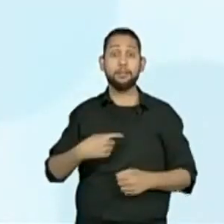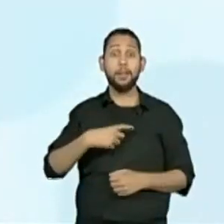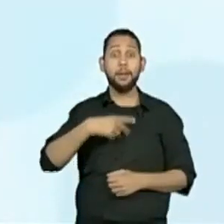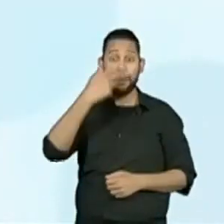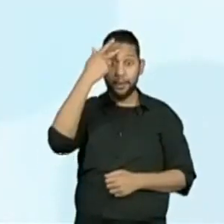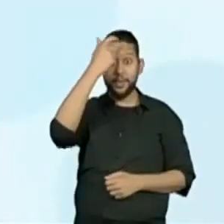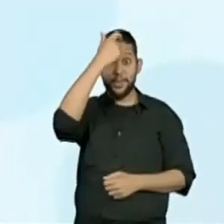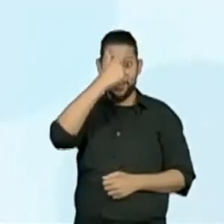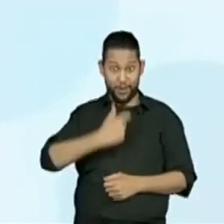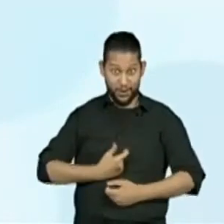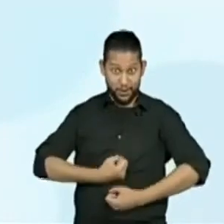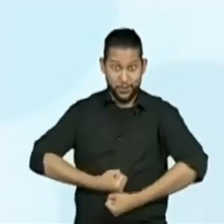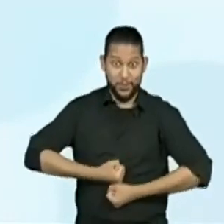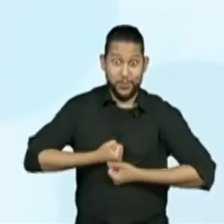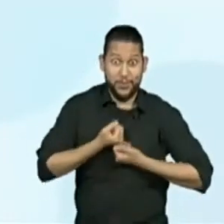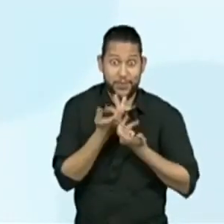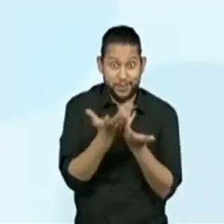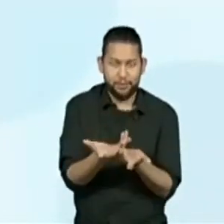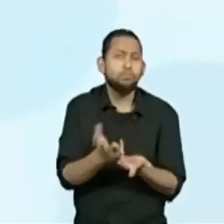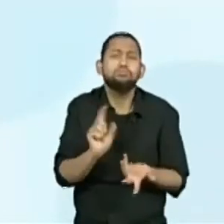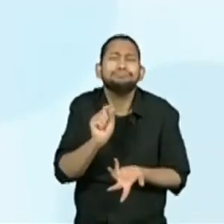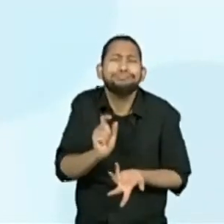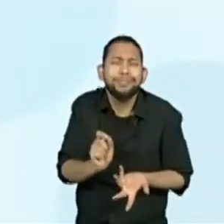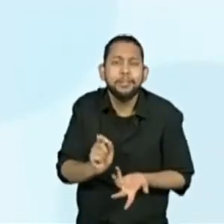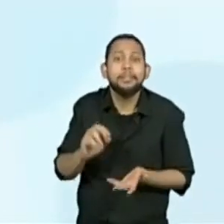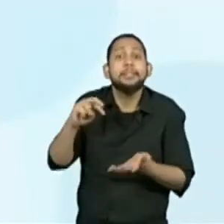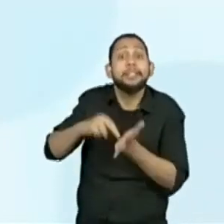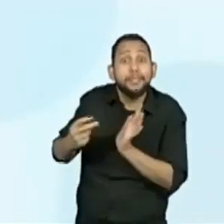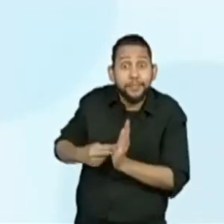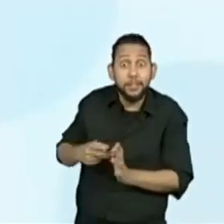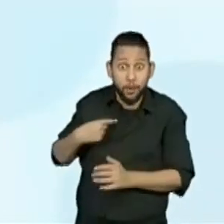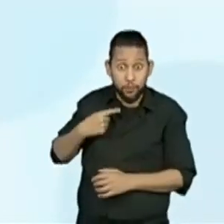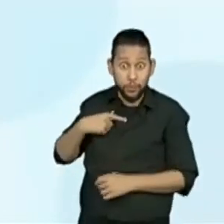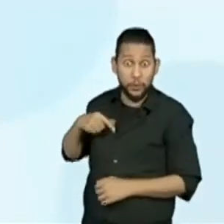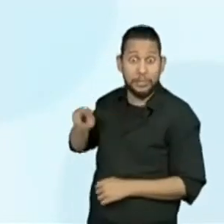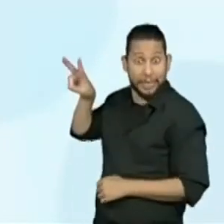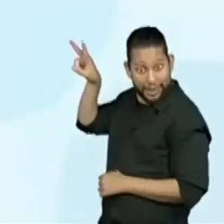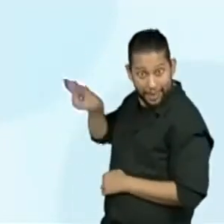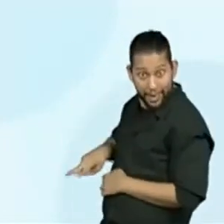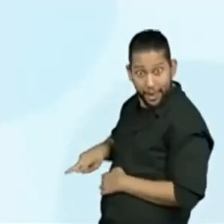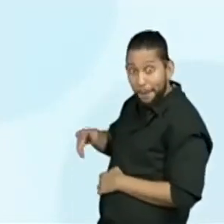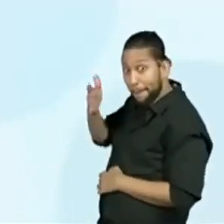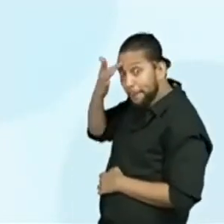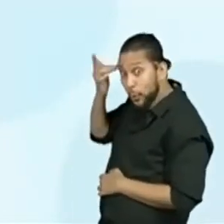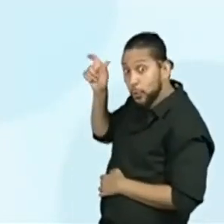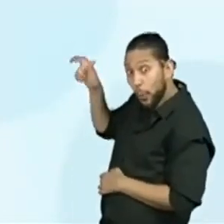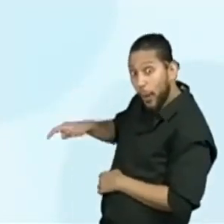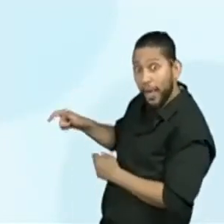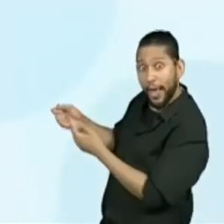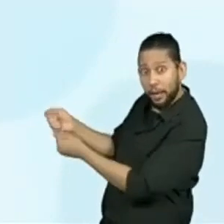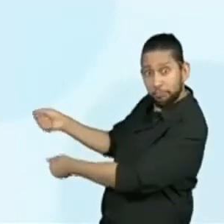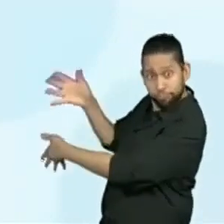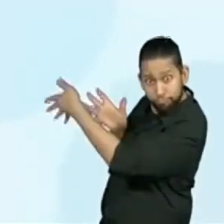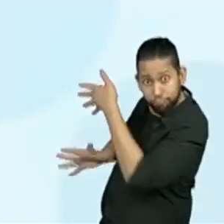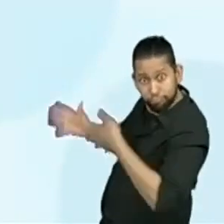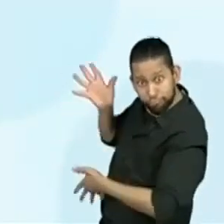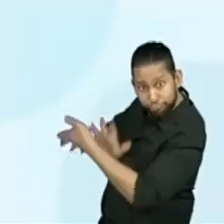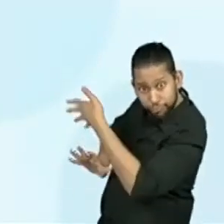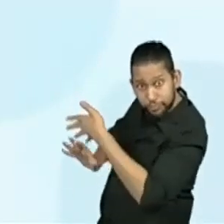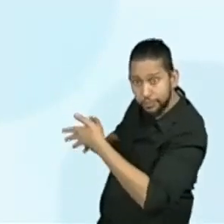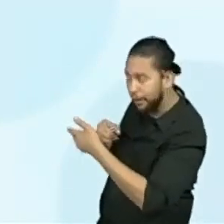ou sujeito poético. Novo elemento composicional. Isso faz parte da entrada do poema. Ou seja,